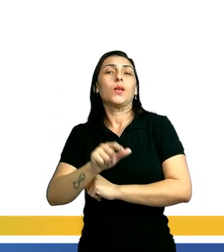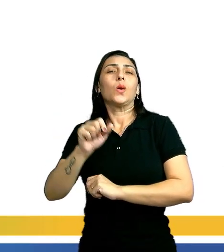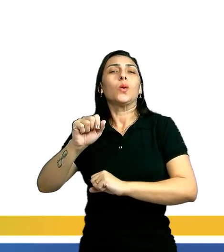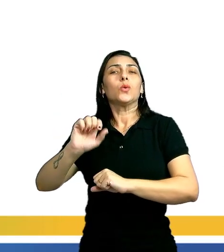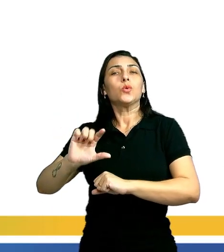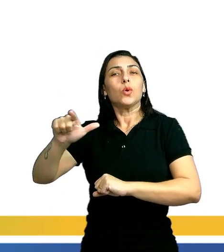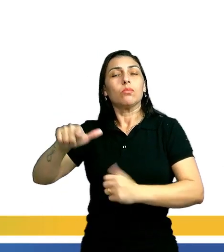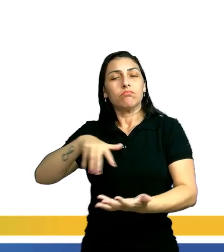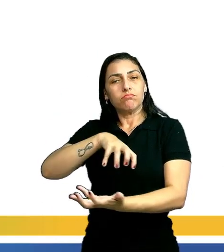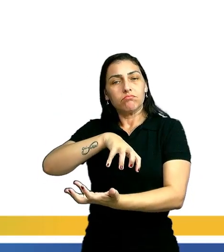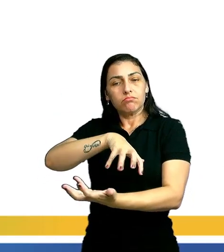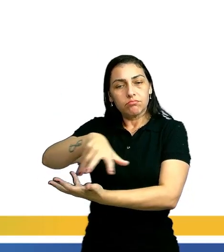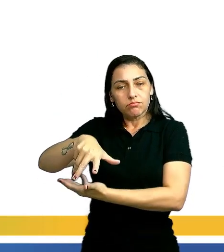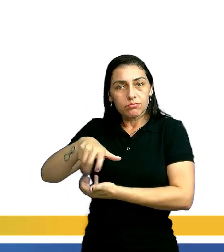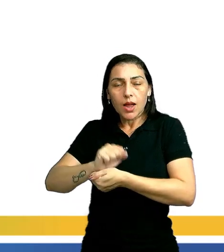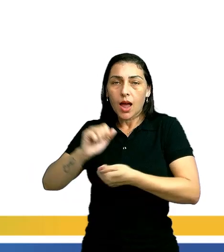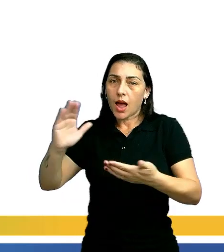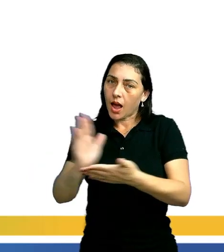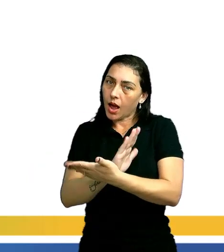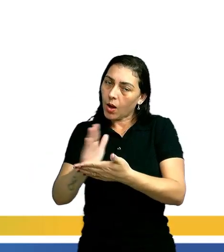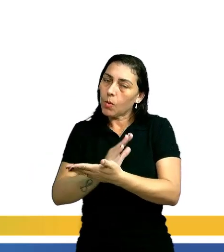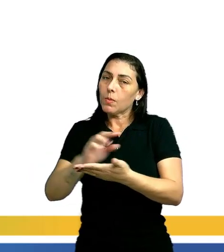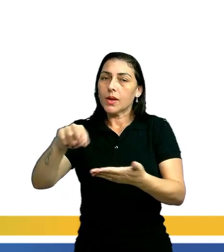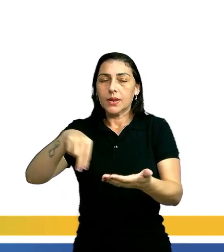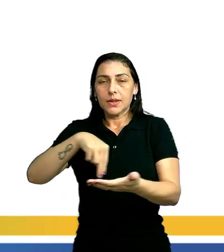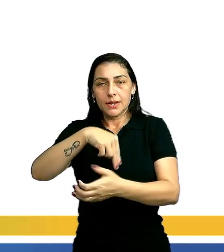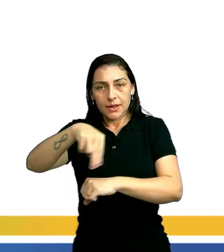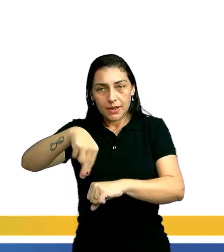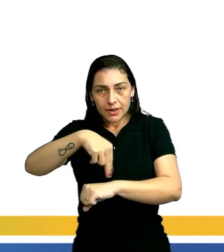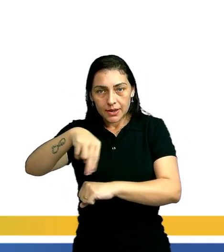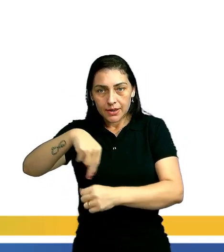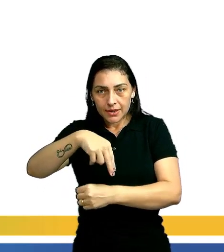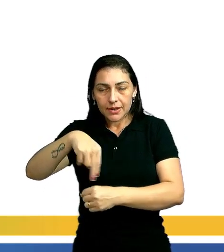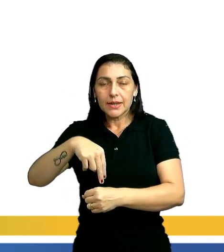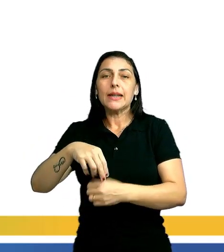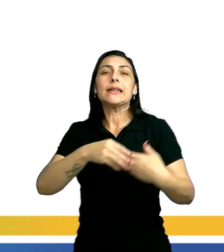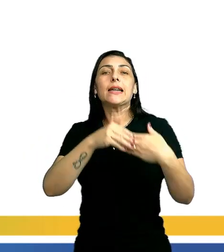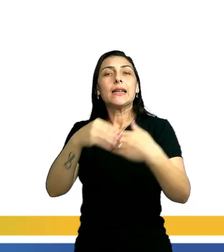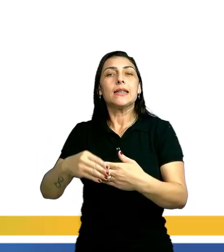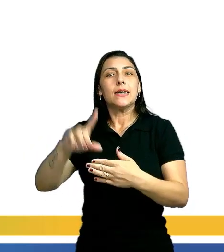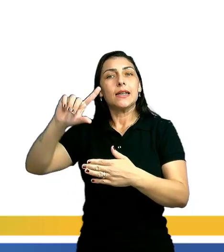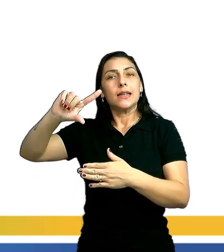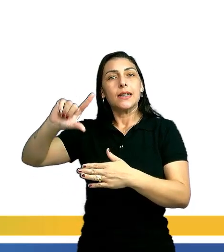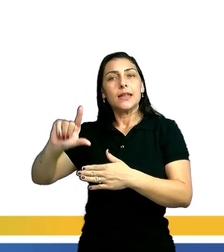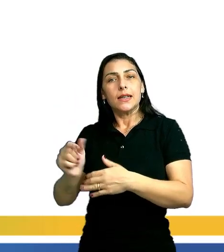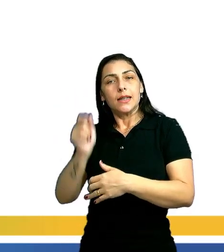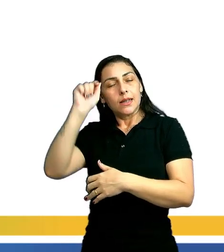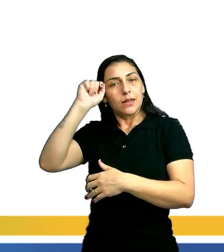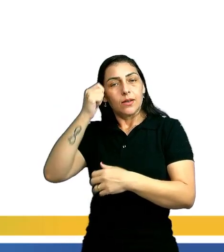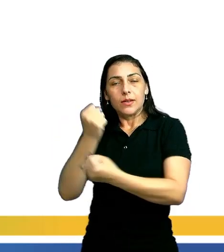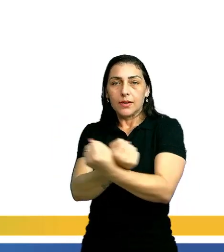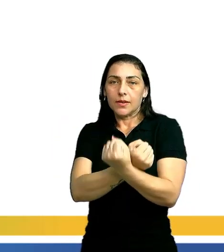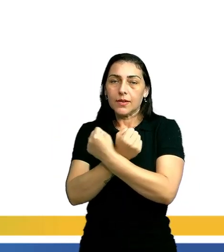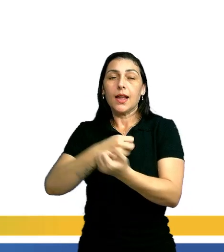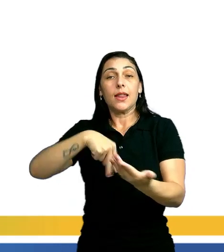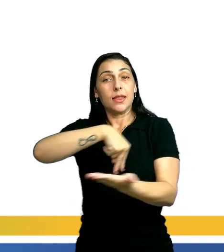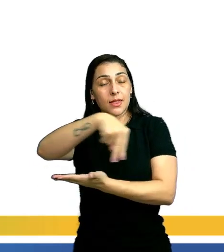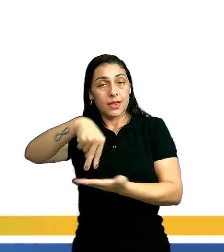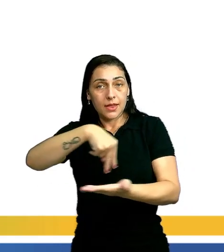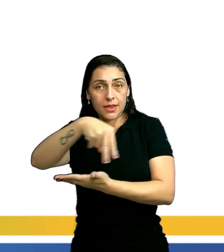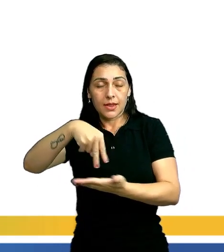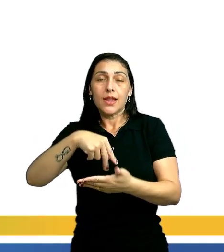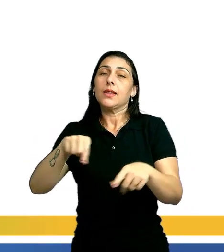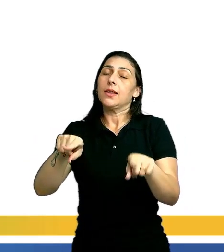internacional de algumas delas, danças trazidas pelos africanos escravizados, danças